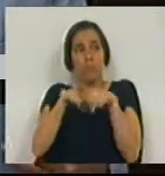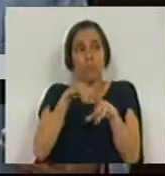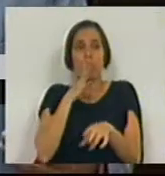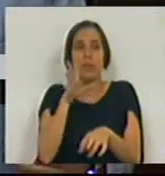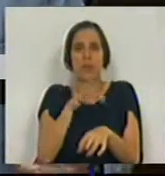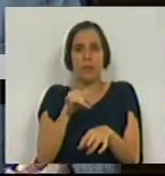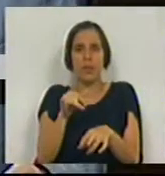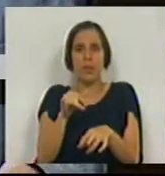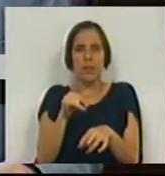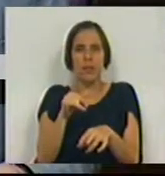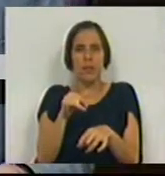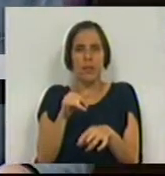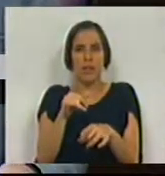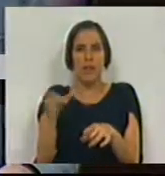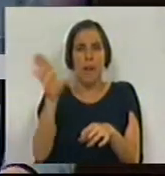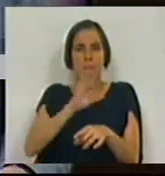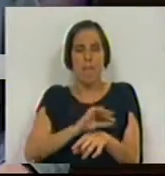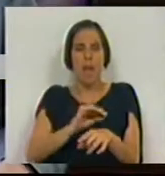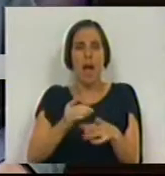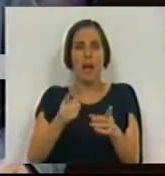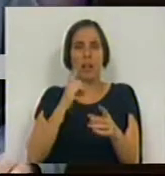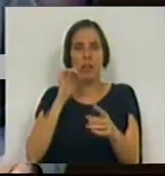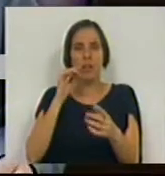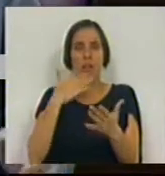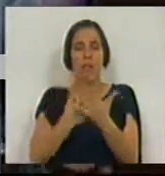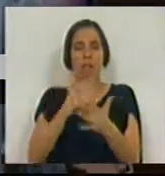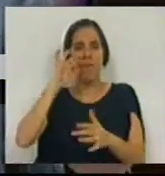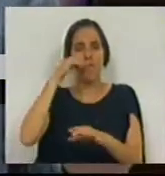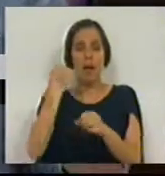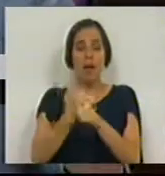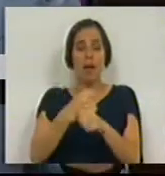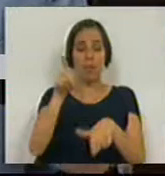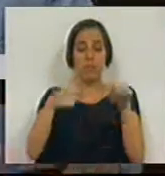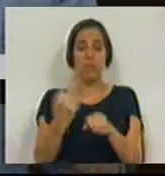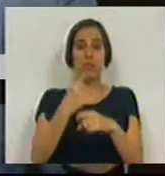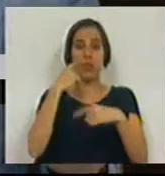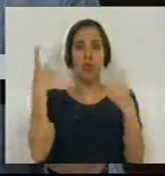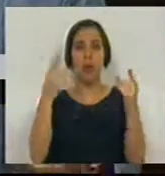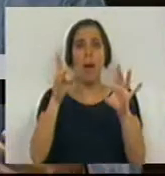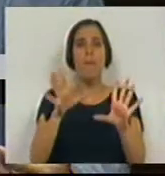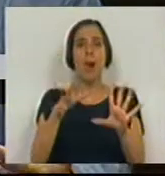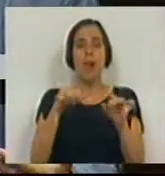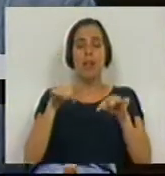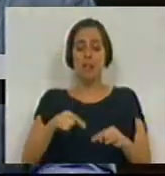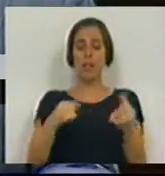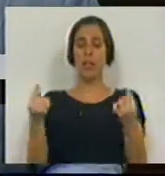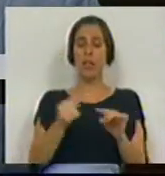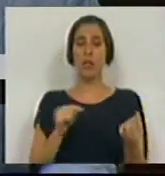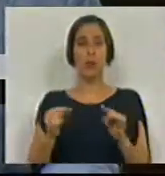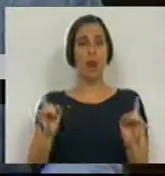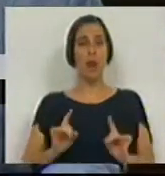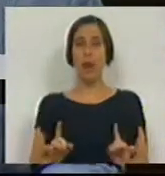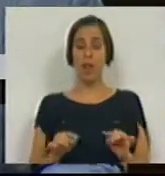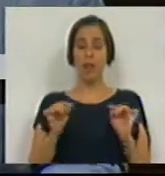tentativa de ir mais longe no ataque aos trabalhadores da administração pública, mas nem é sobre isso que estamos aqui a discutir, Sr.